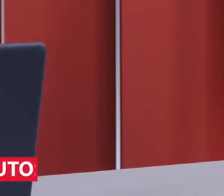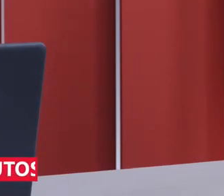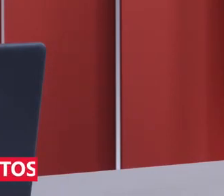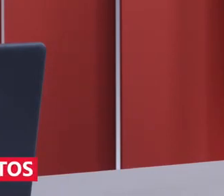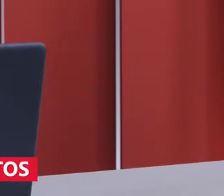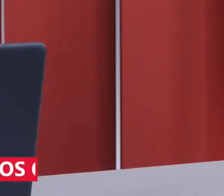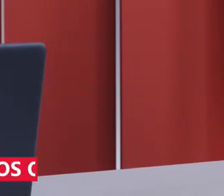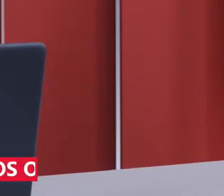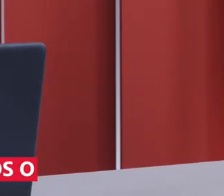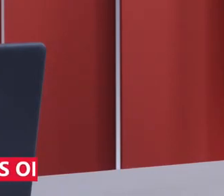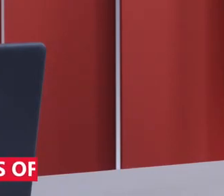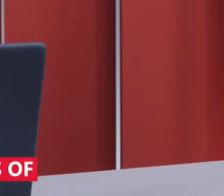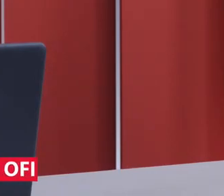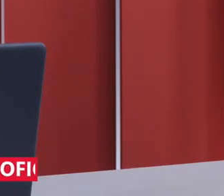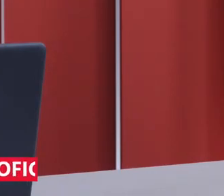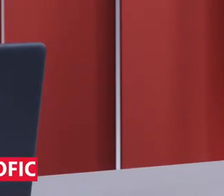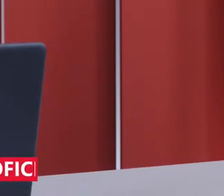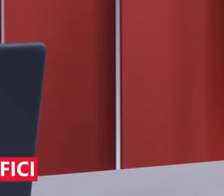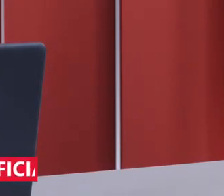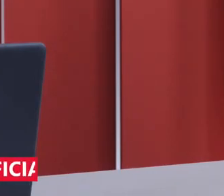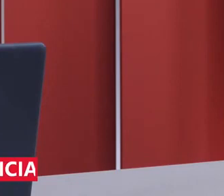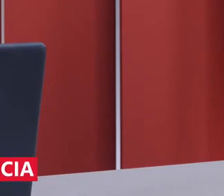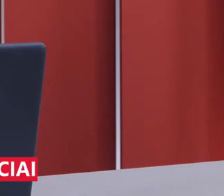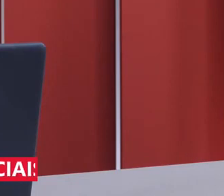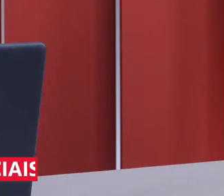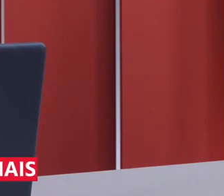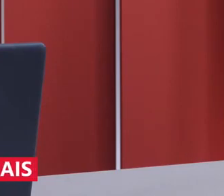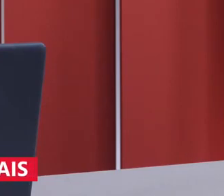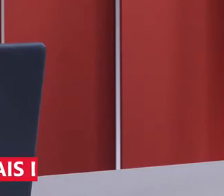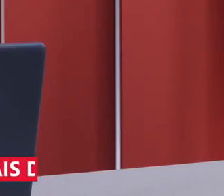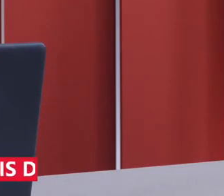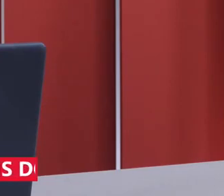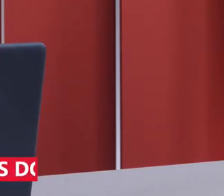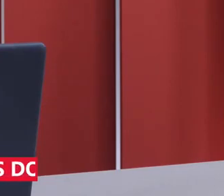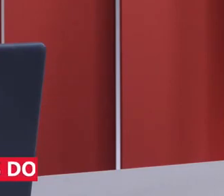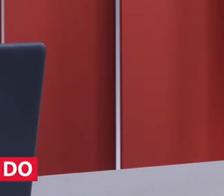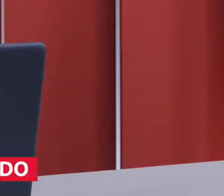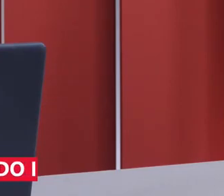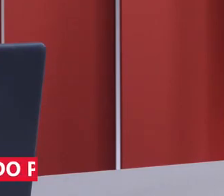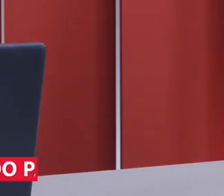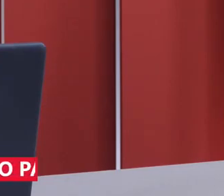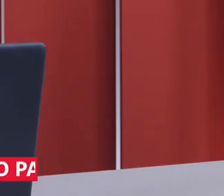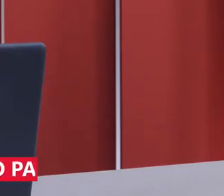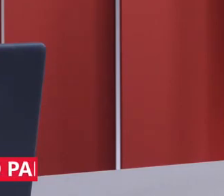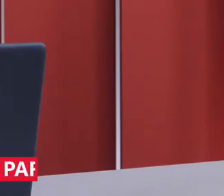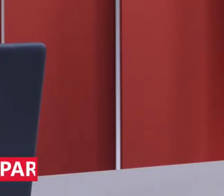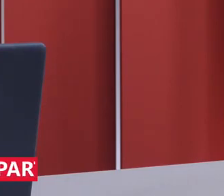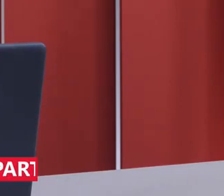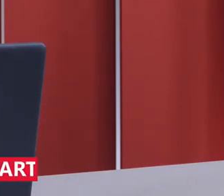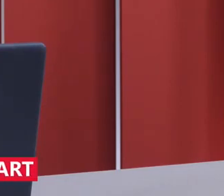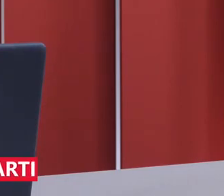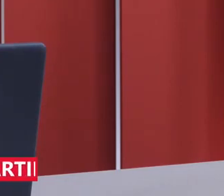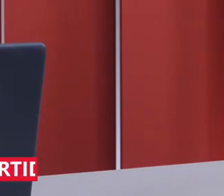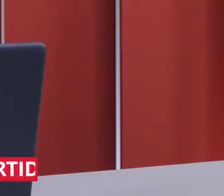esteja lá dentro, né, se manifestando, porque o lobby das big techs é gigantesco.